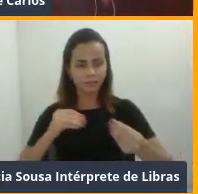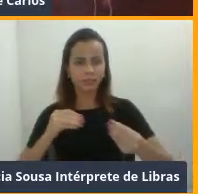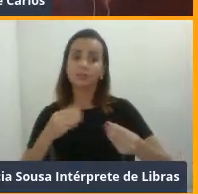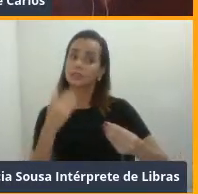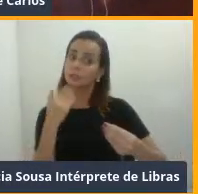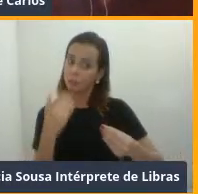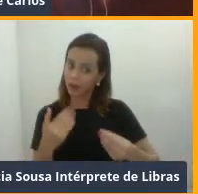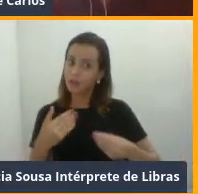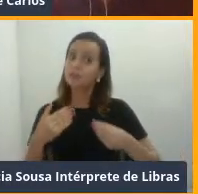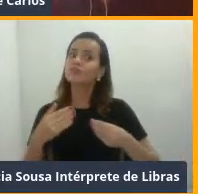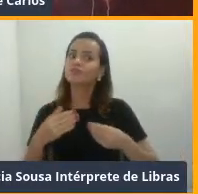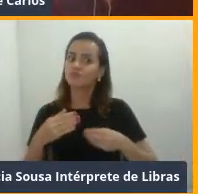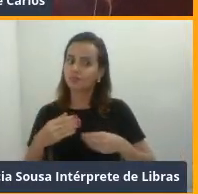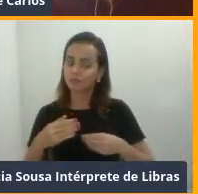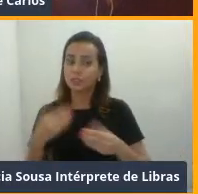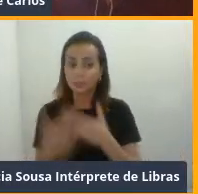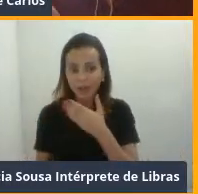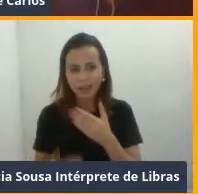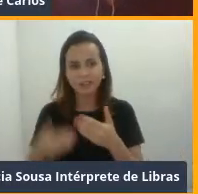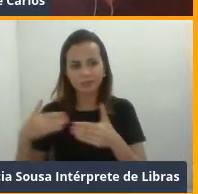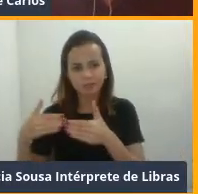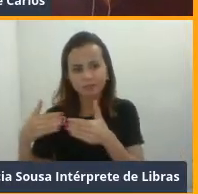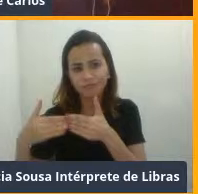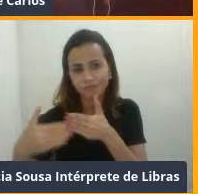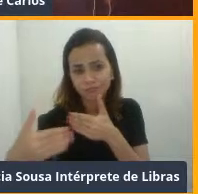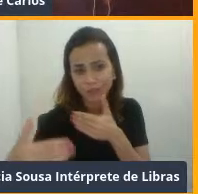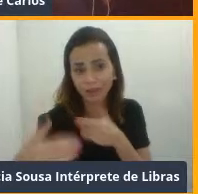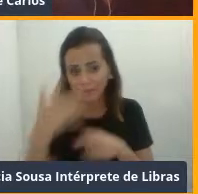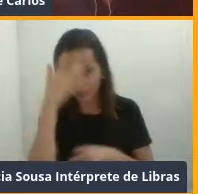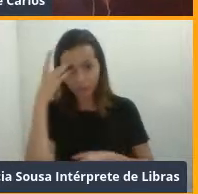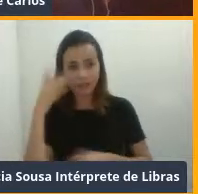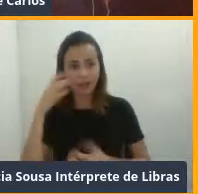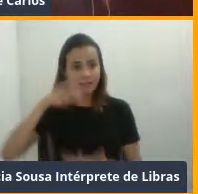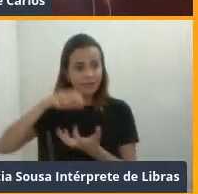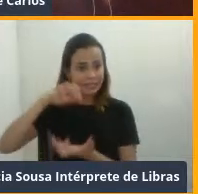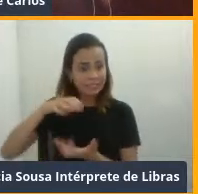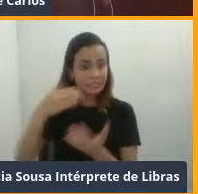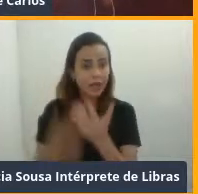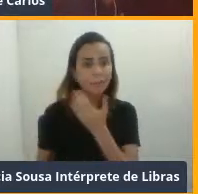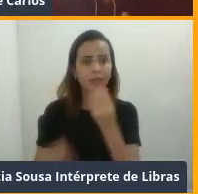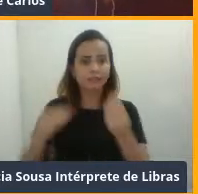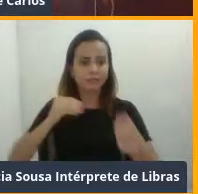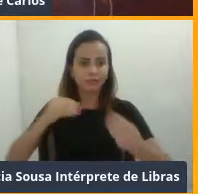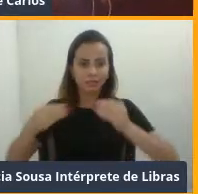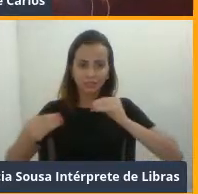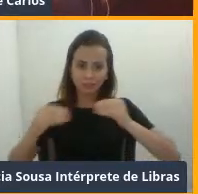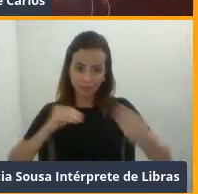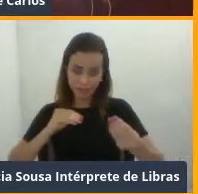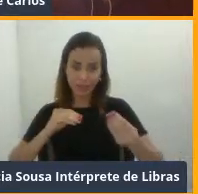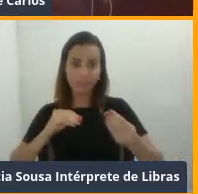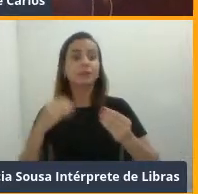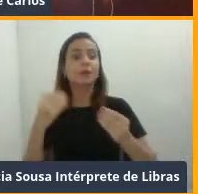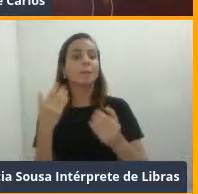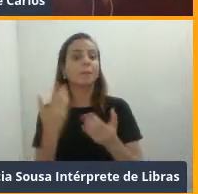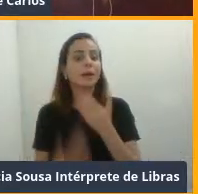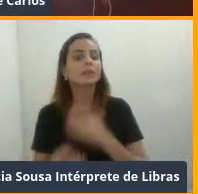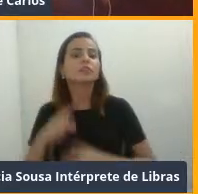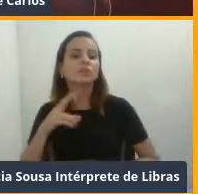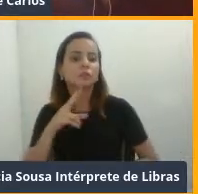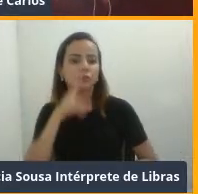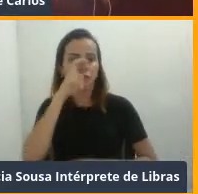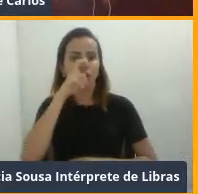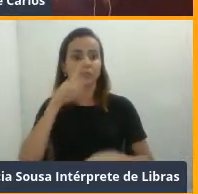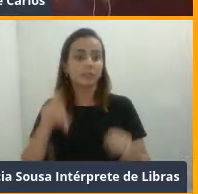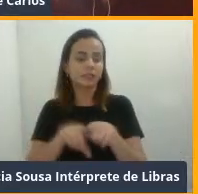muito no decorrer dos anos, certo? Então, só envelhecer a gente já perde flexibilidade, já perde força. Consequentemente,